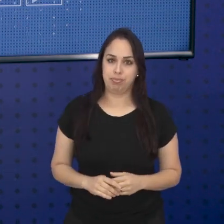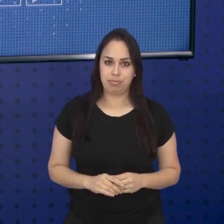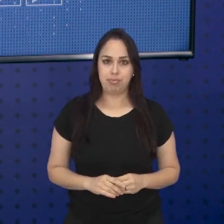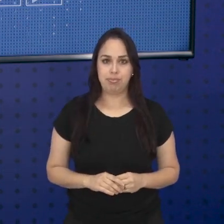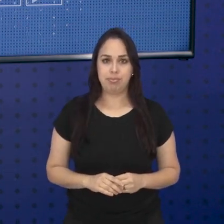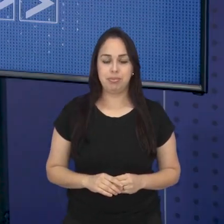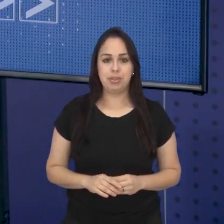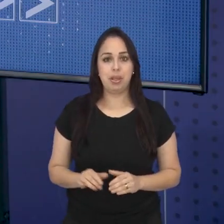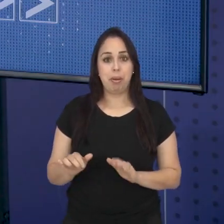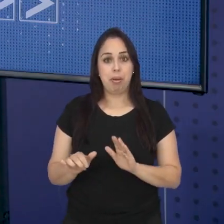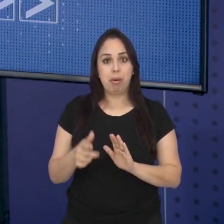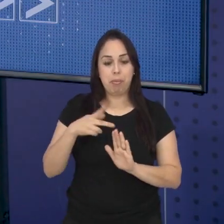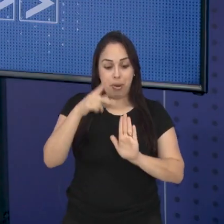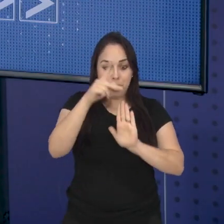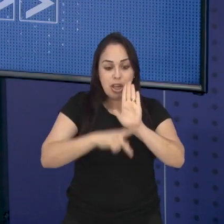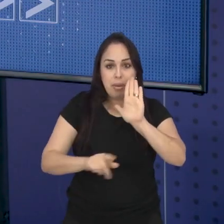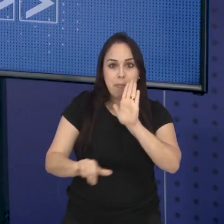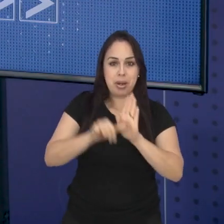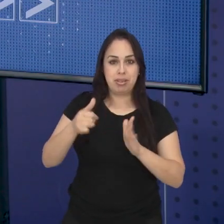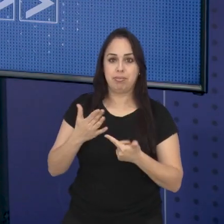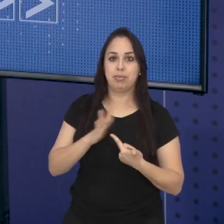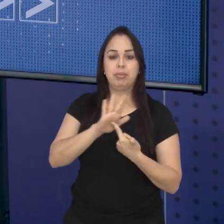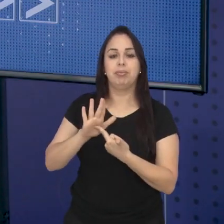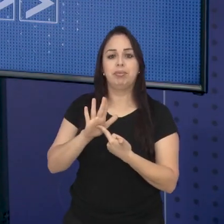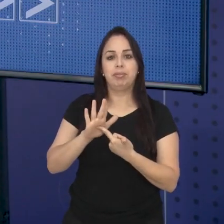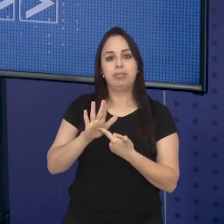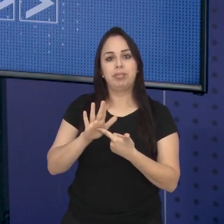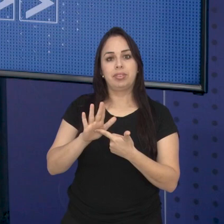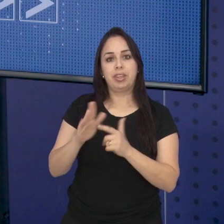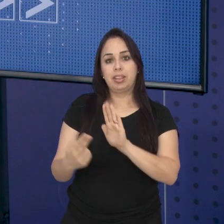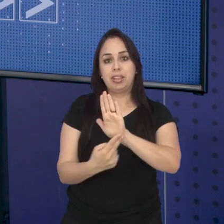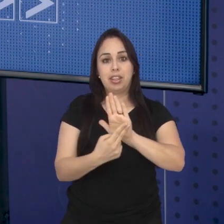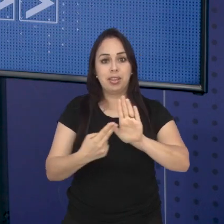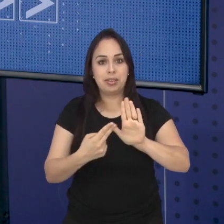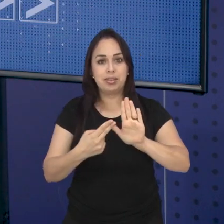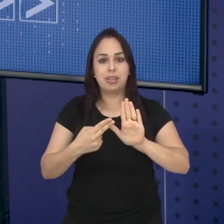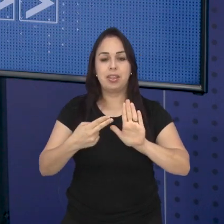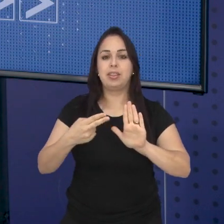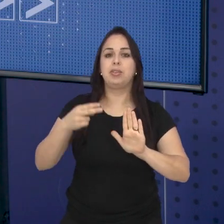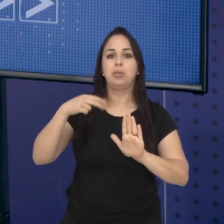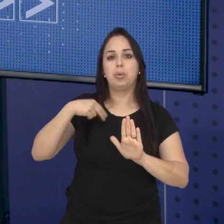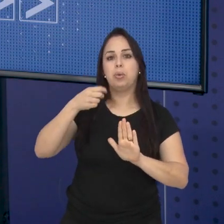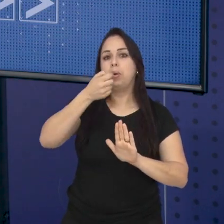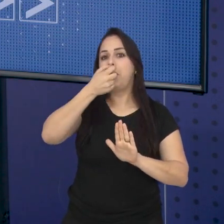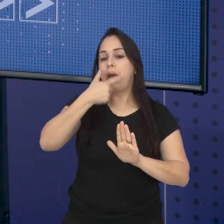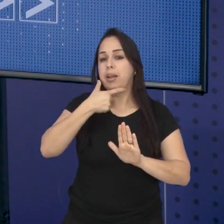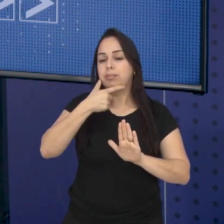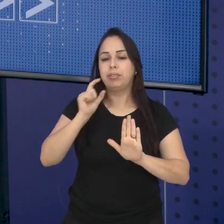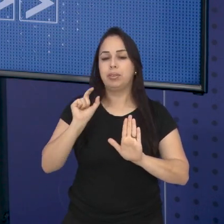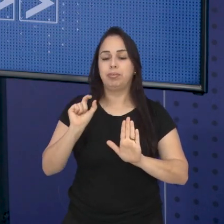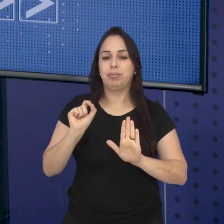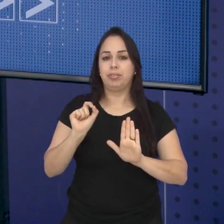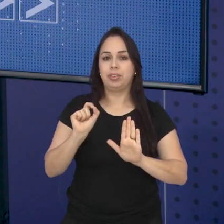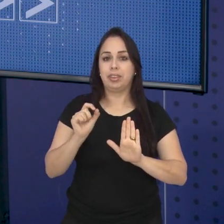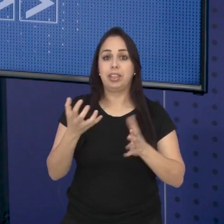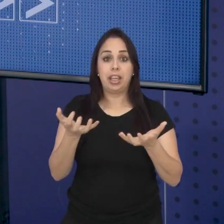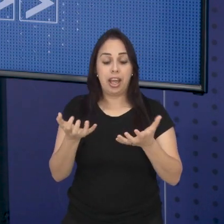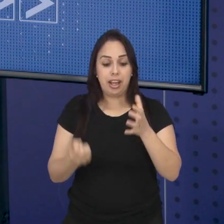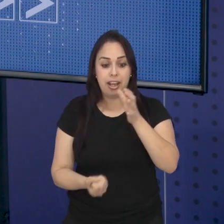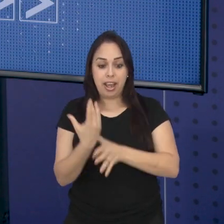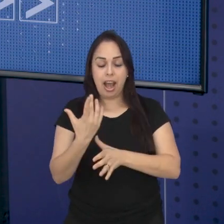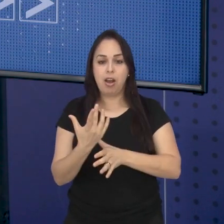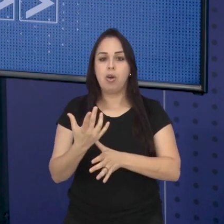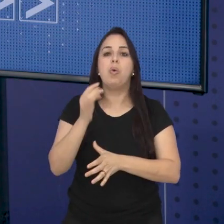cidade. E o primeiro projeto de lei que trazemos para você é de autoria do vereador Roberto do Eleve e pretende